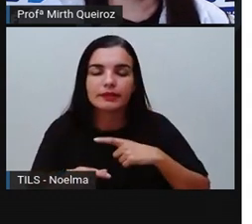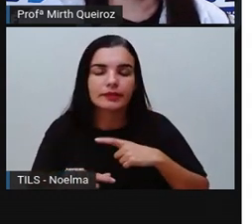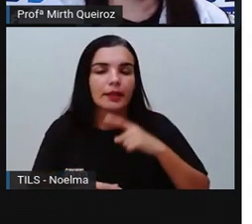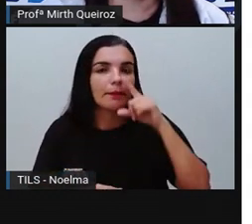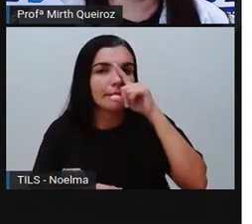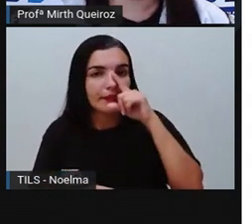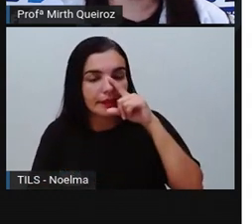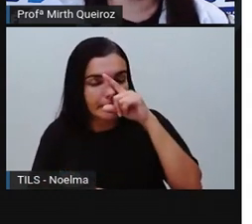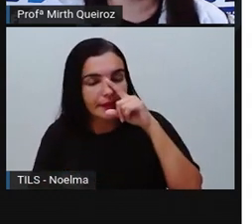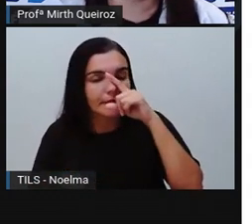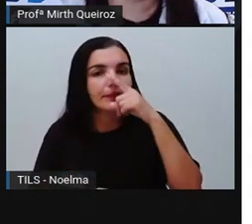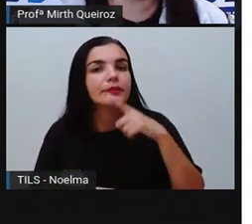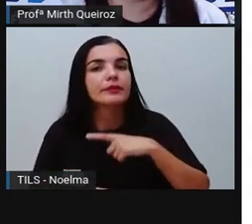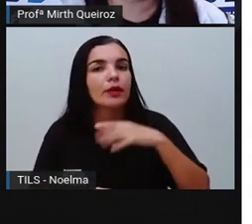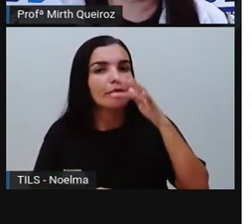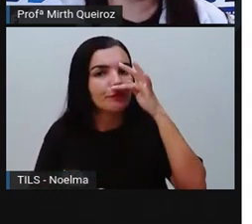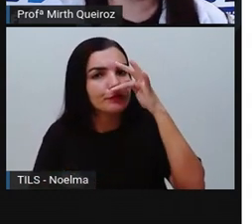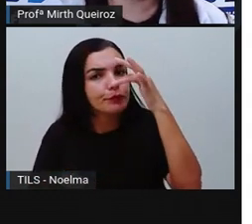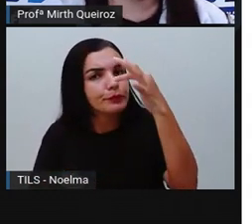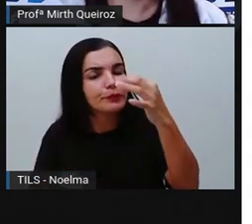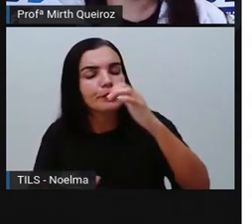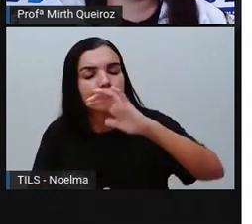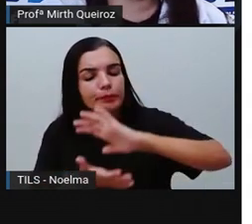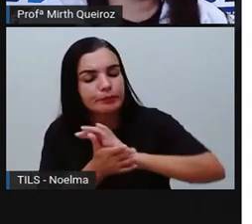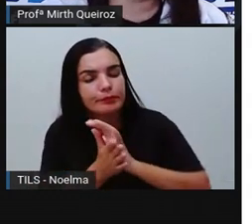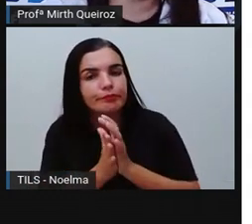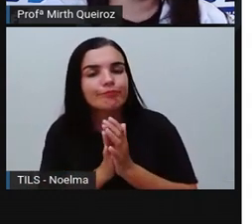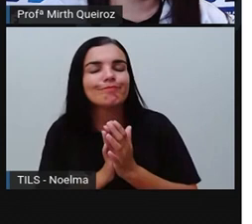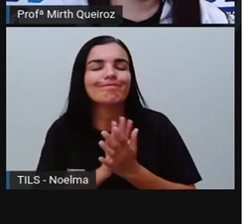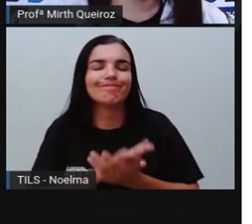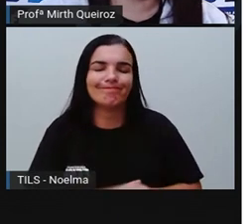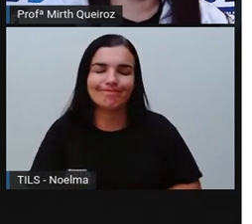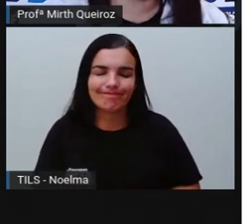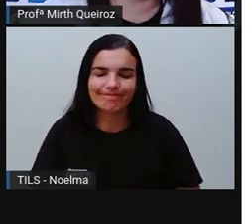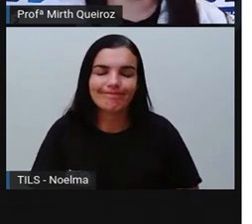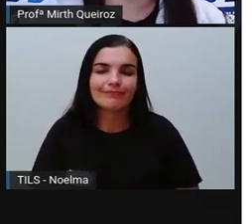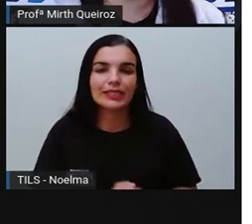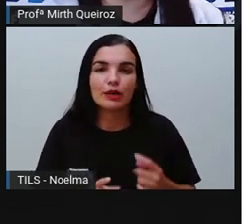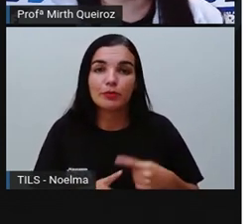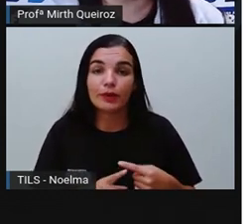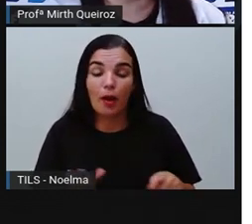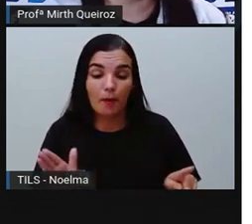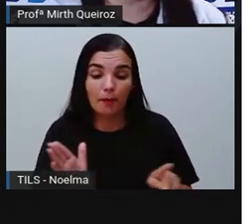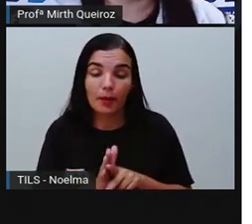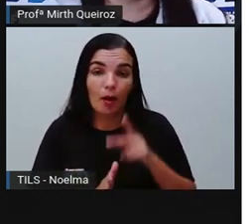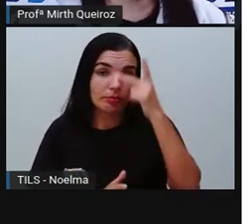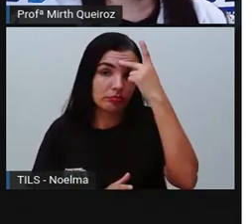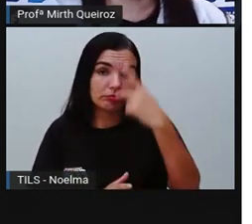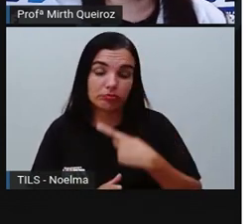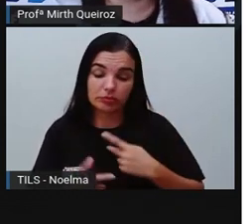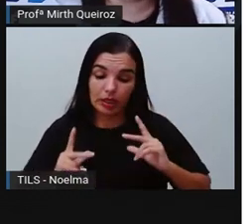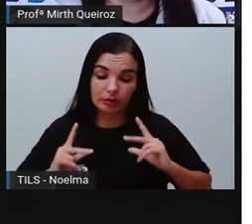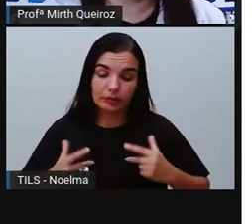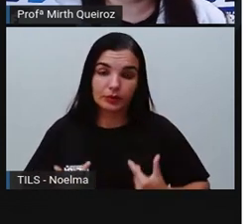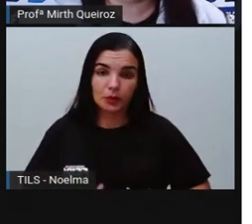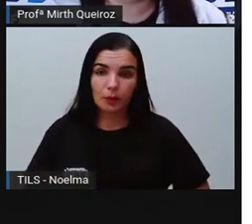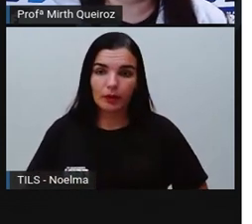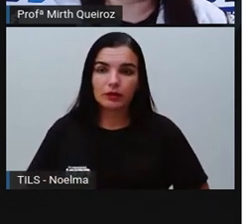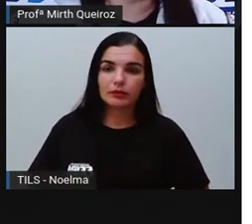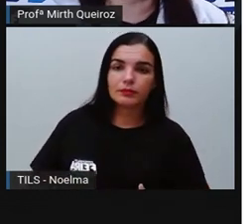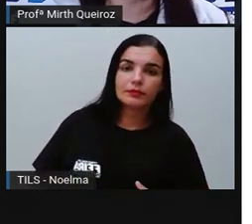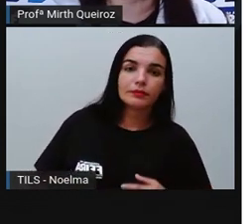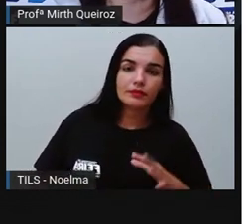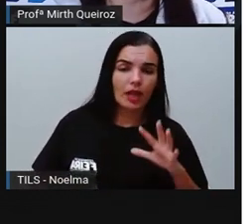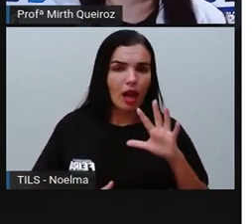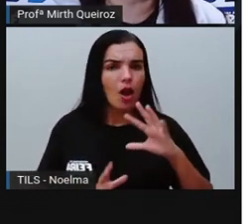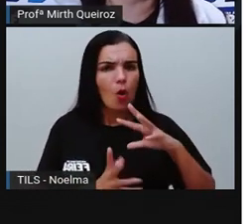essa cobiça humana tem causado para o próprio ser humano, né? O mundo